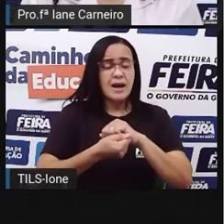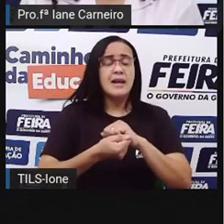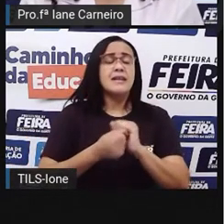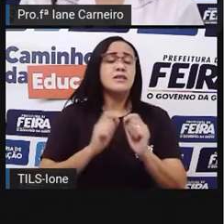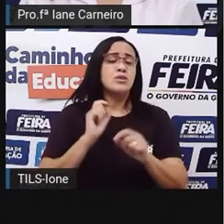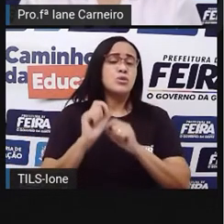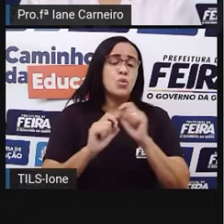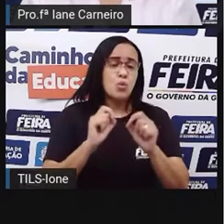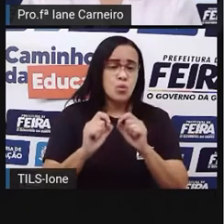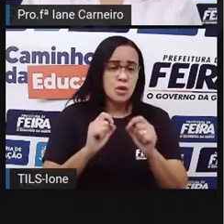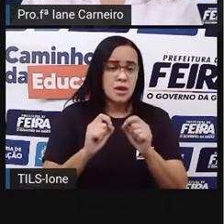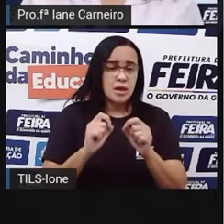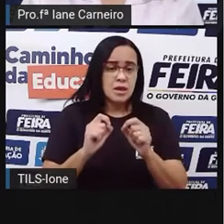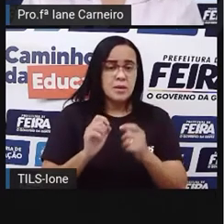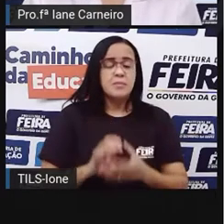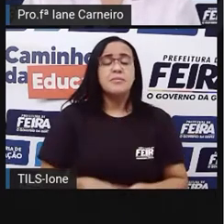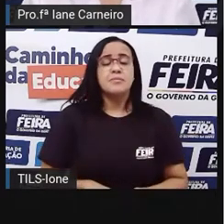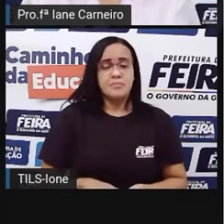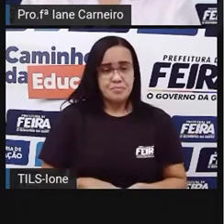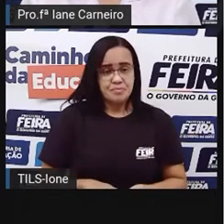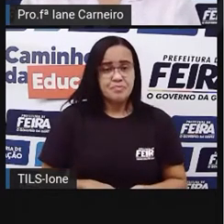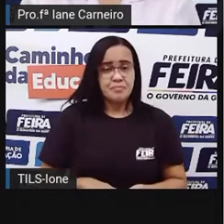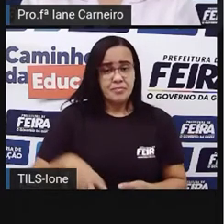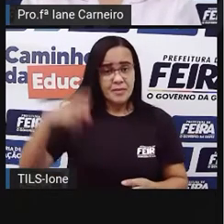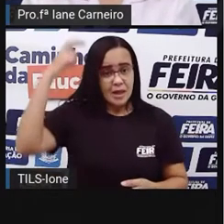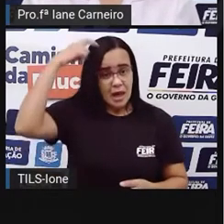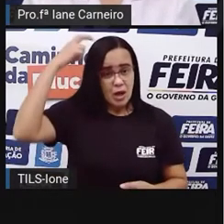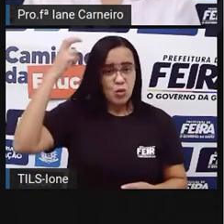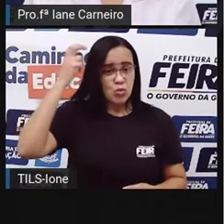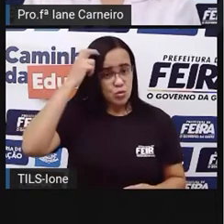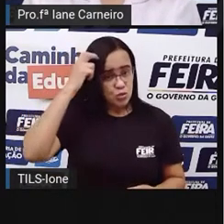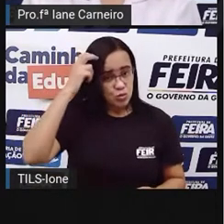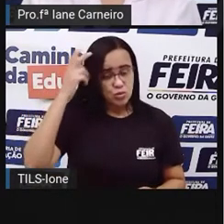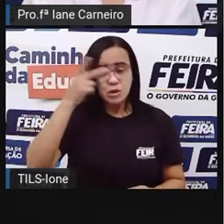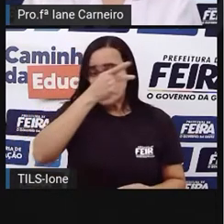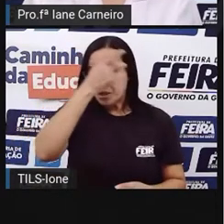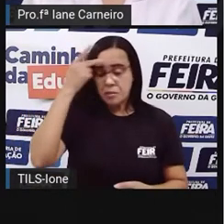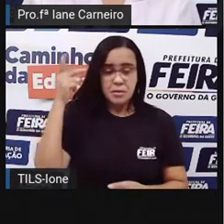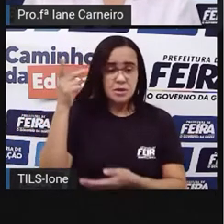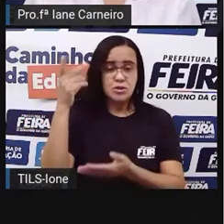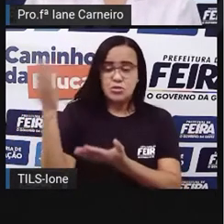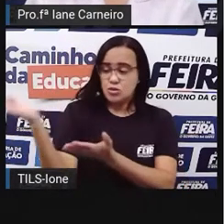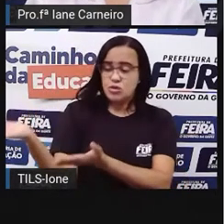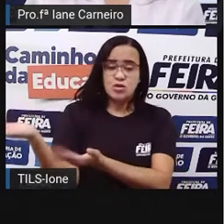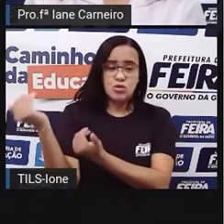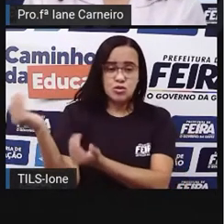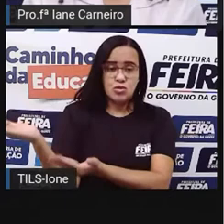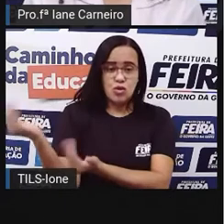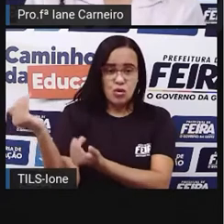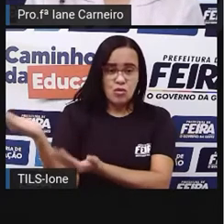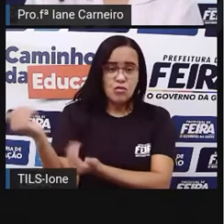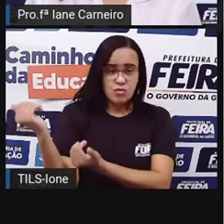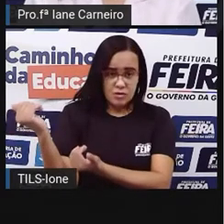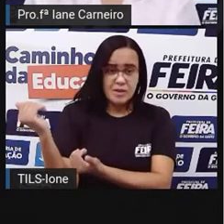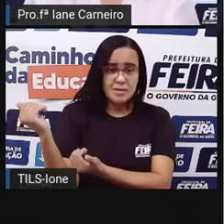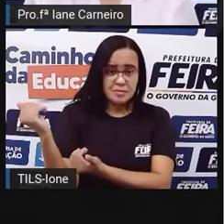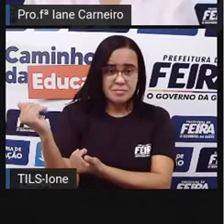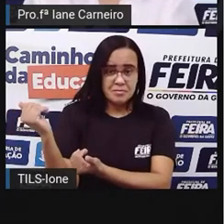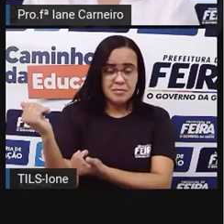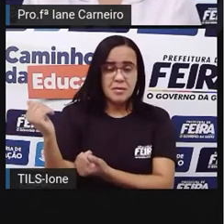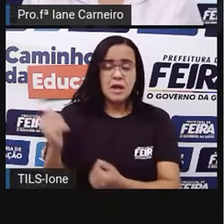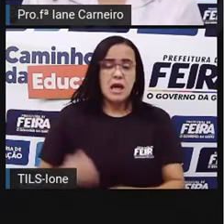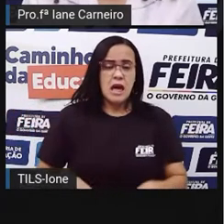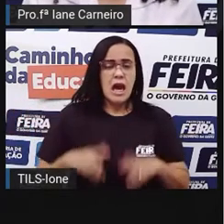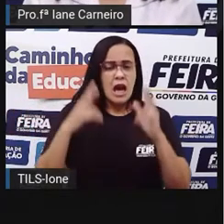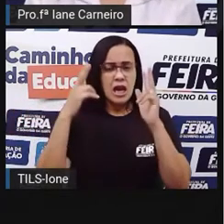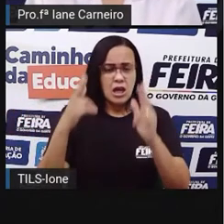manifestar a cultura, né? Dos jovens, sobretudo, né? Dos jovens, eles se expressarem, né? E